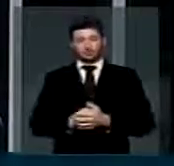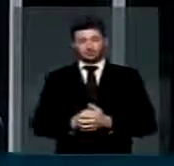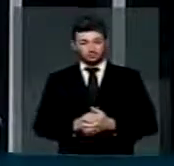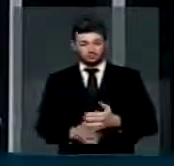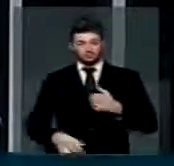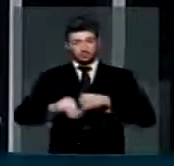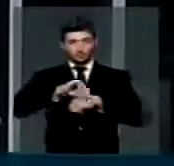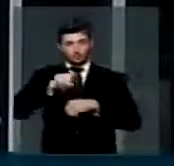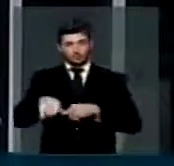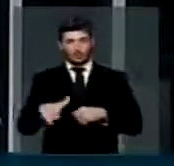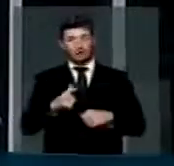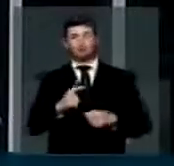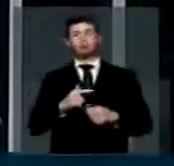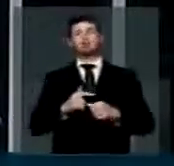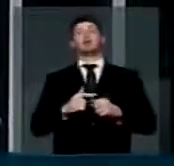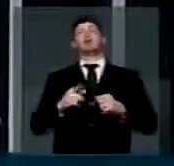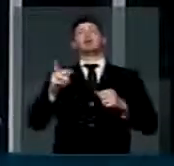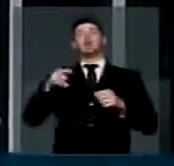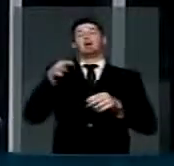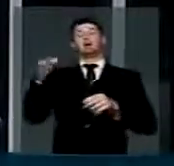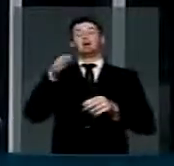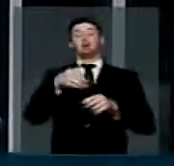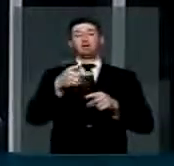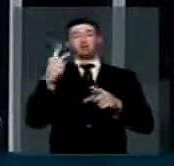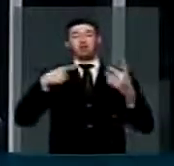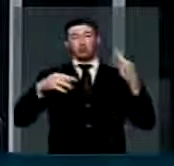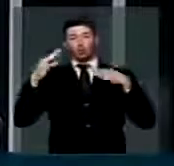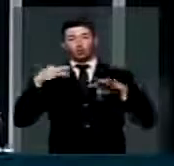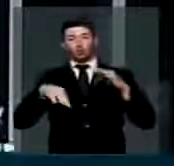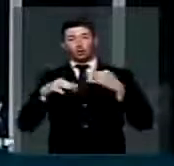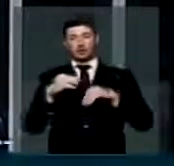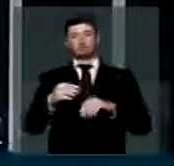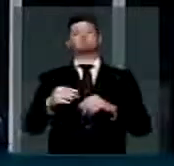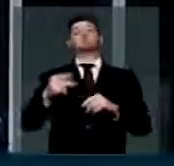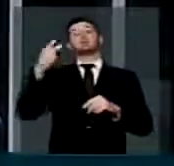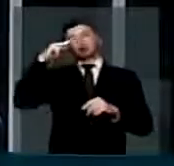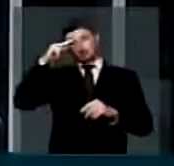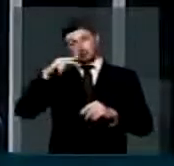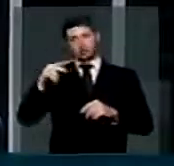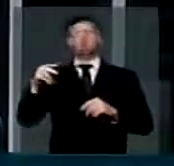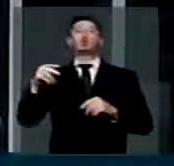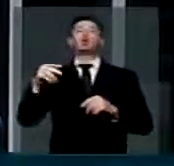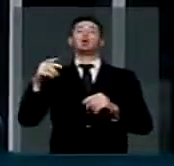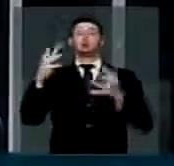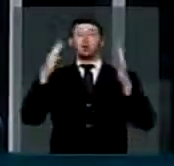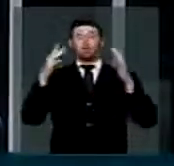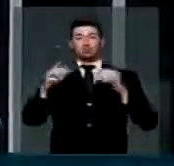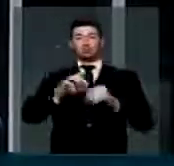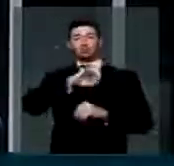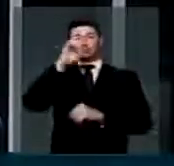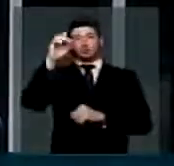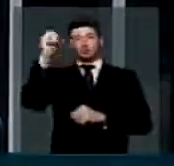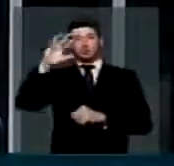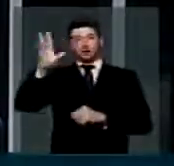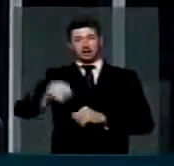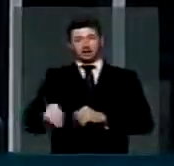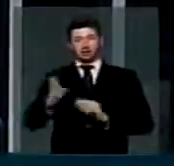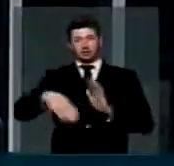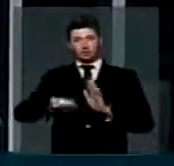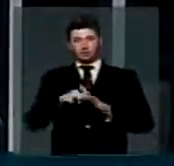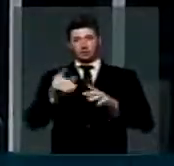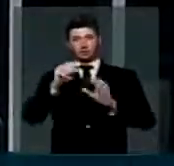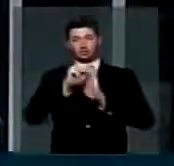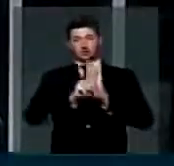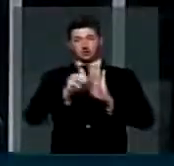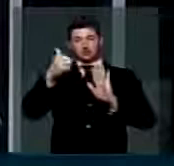faz parte do circuito histórico e arqueológico da celebração da herança africana. A construção do